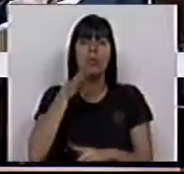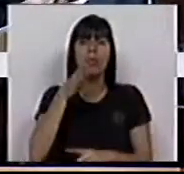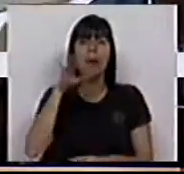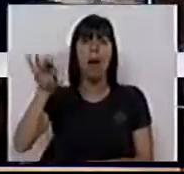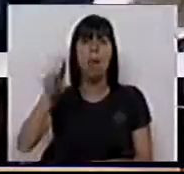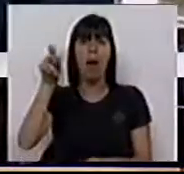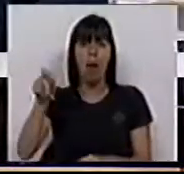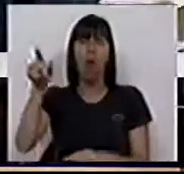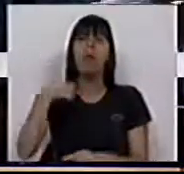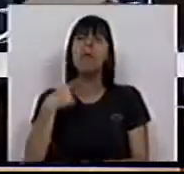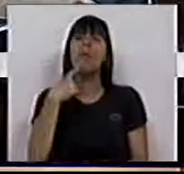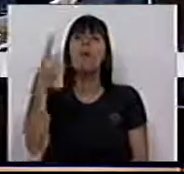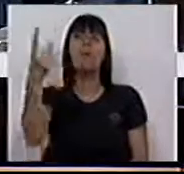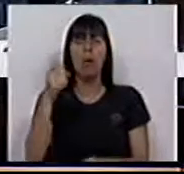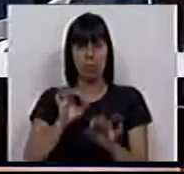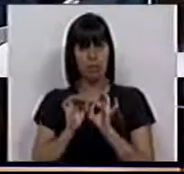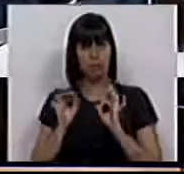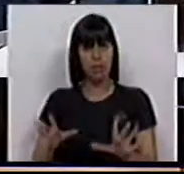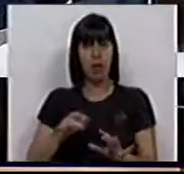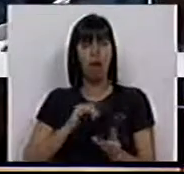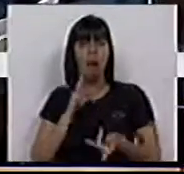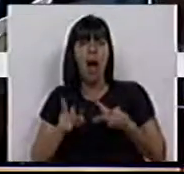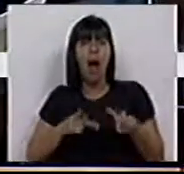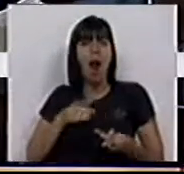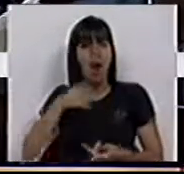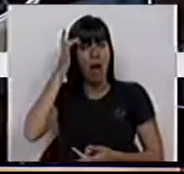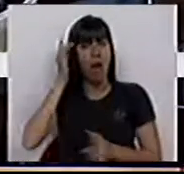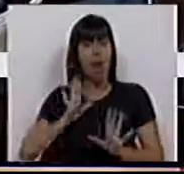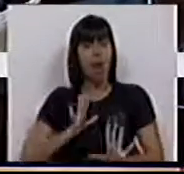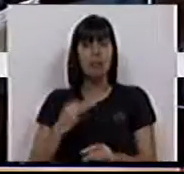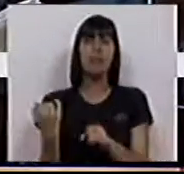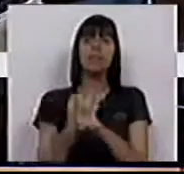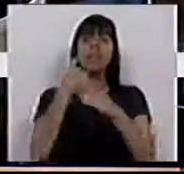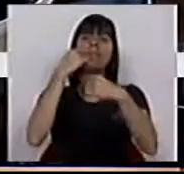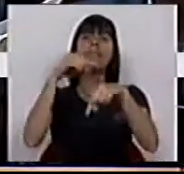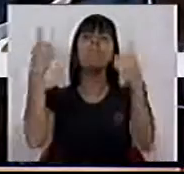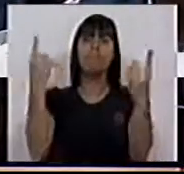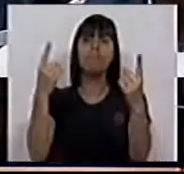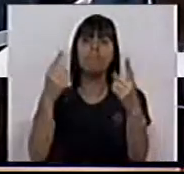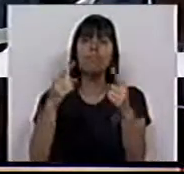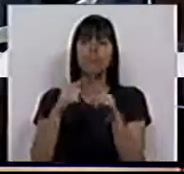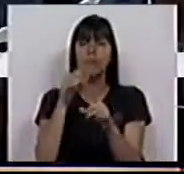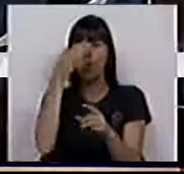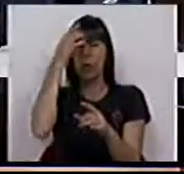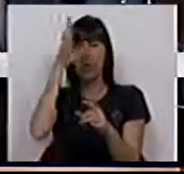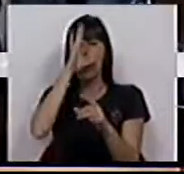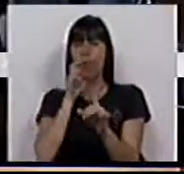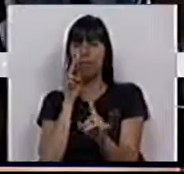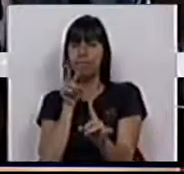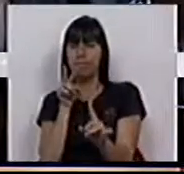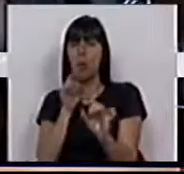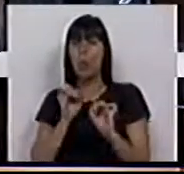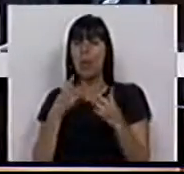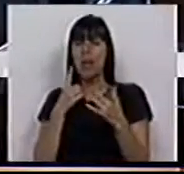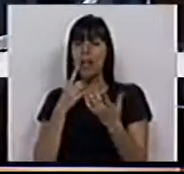Paula Santos, também lhe pergunto se acompanha a nossa análise. Os serviços públicos têm estado na mira do Governo, desde